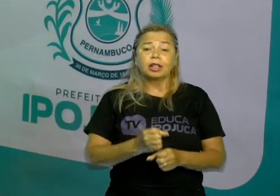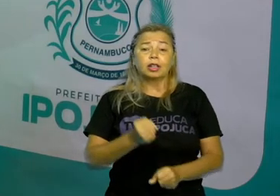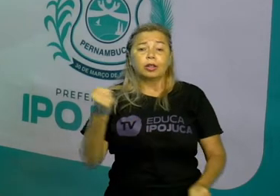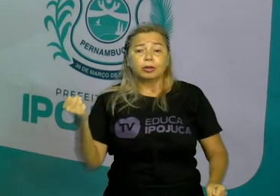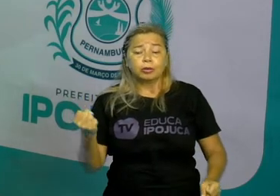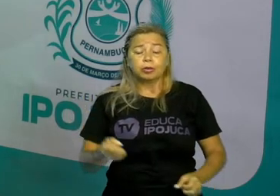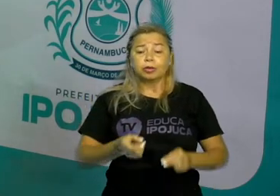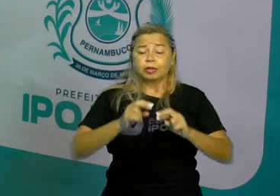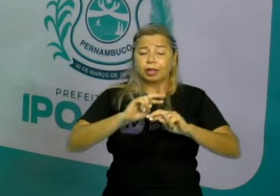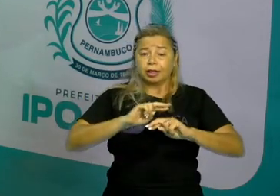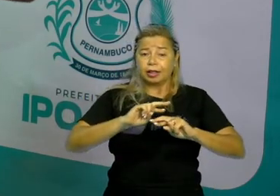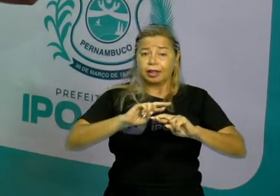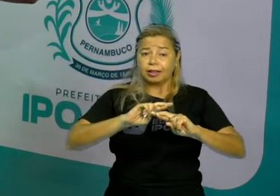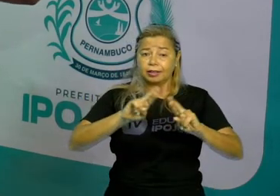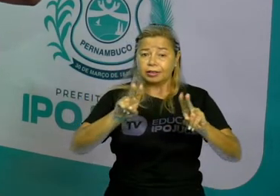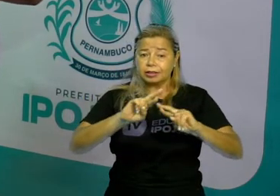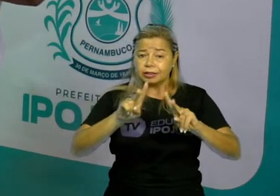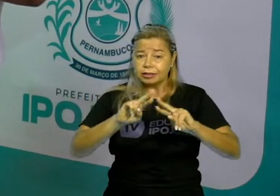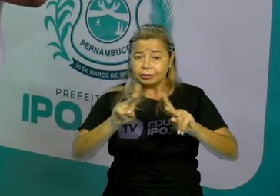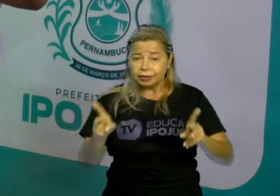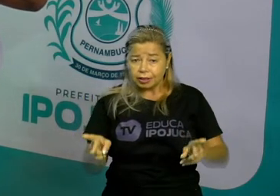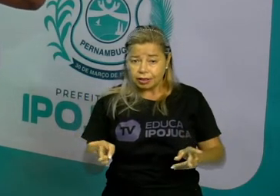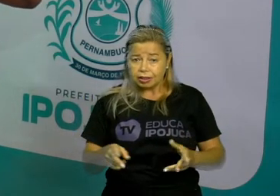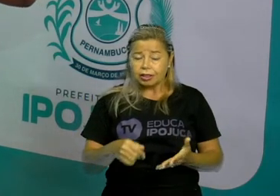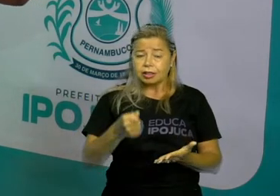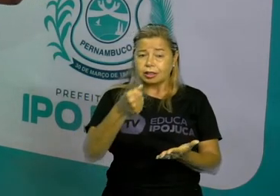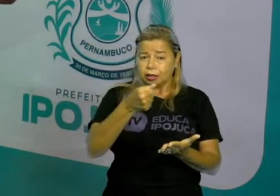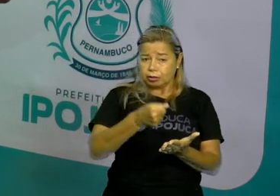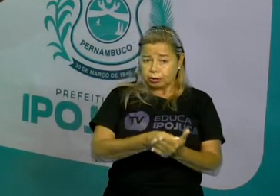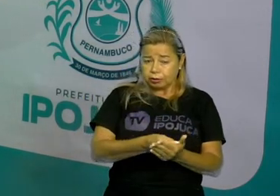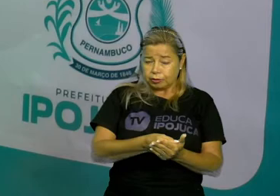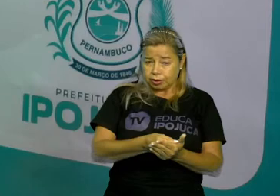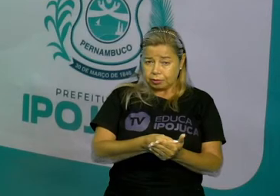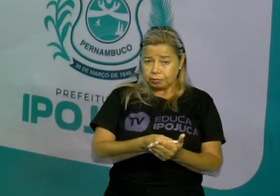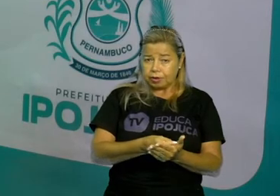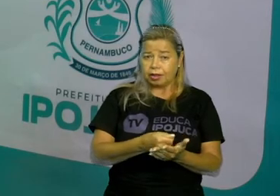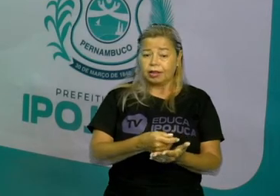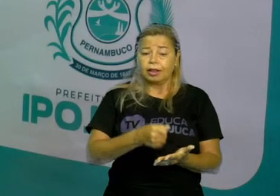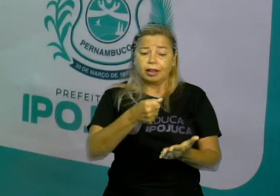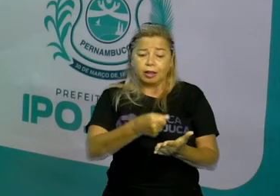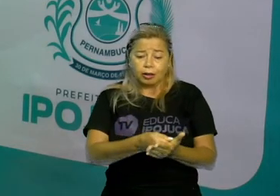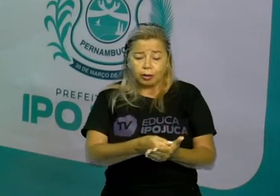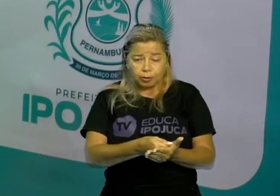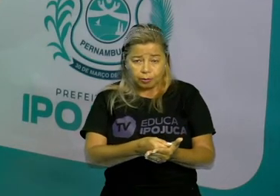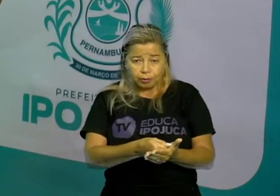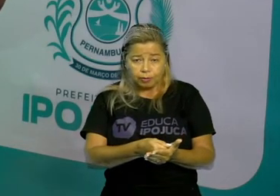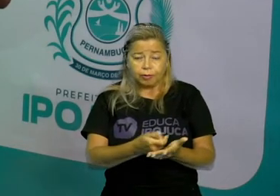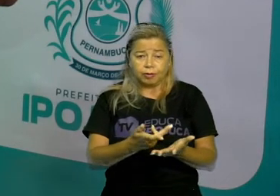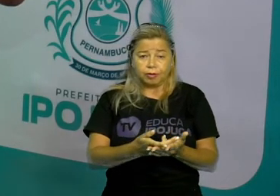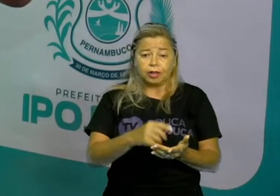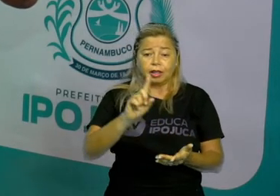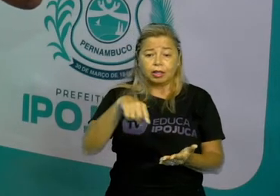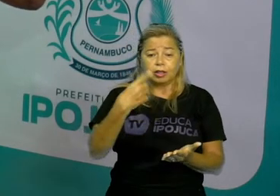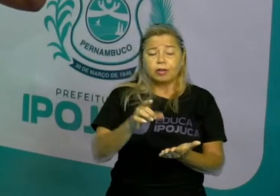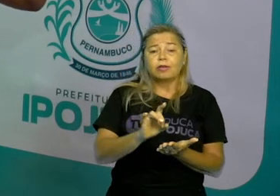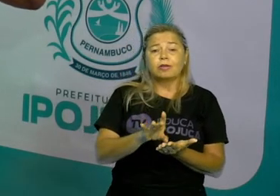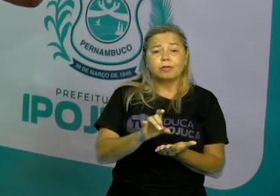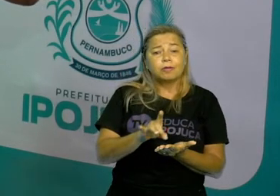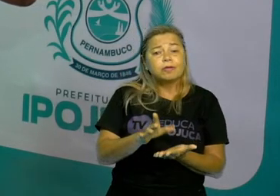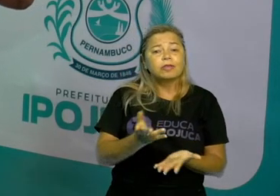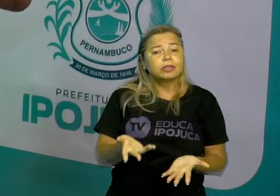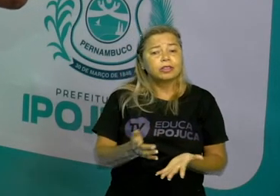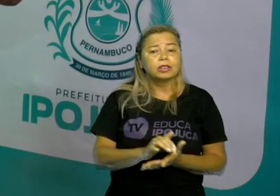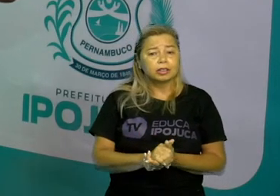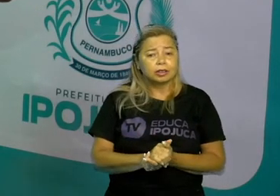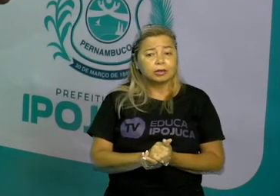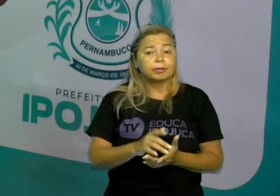do preço que você compra a mercadoria para o preço que você vende. Geralmente, a gente compra mais barato,